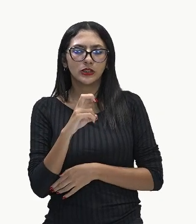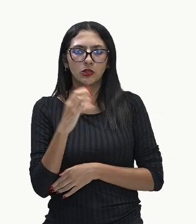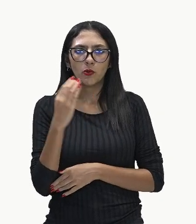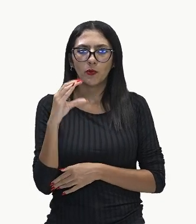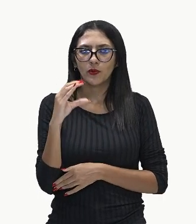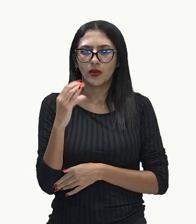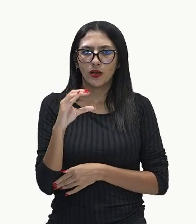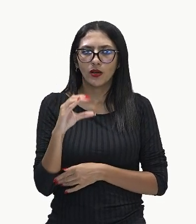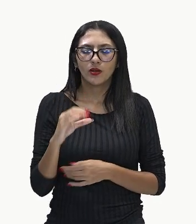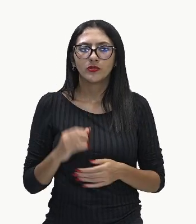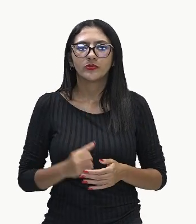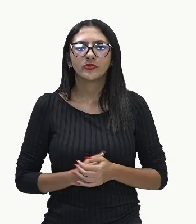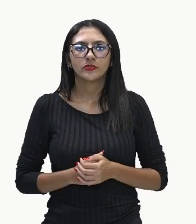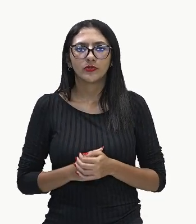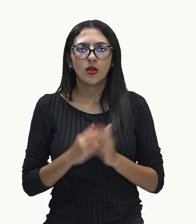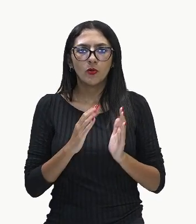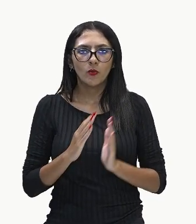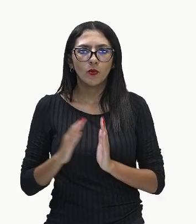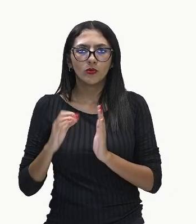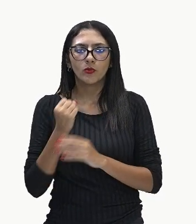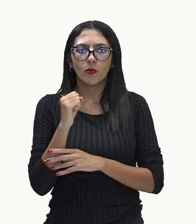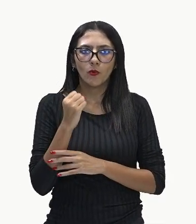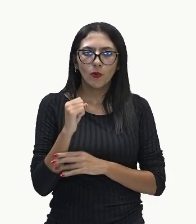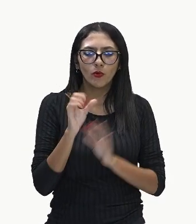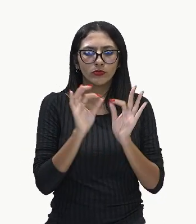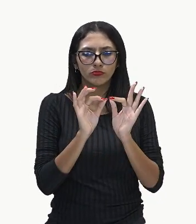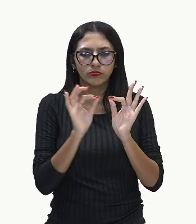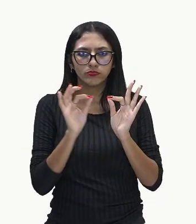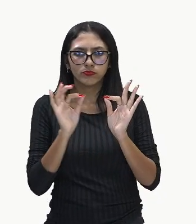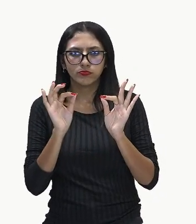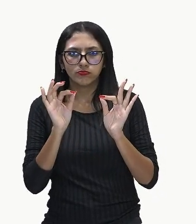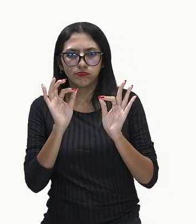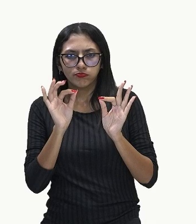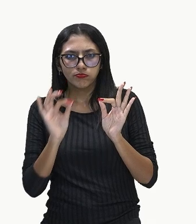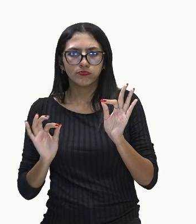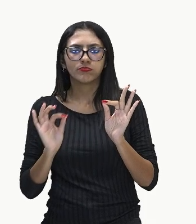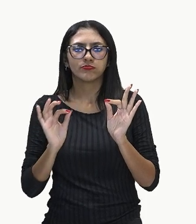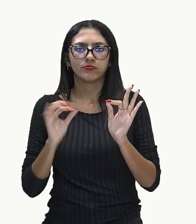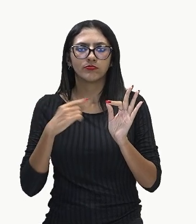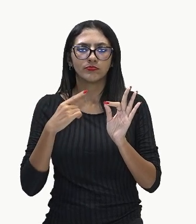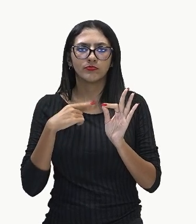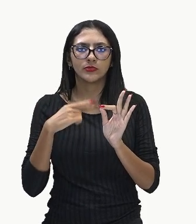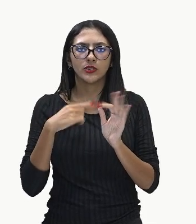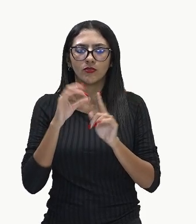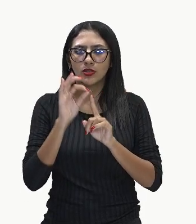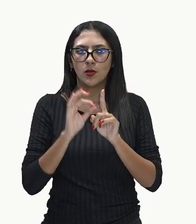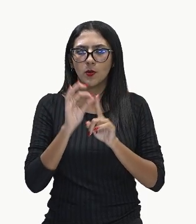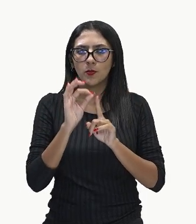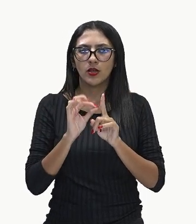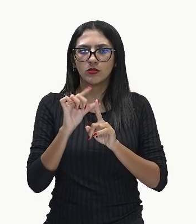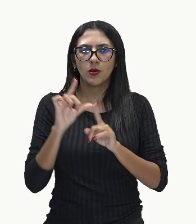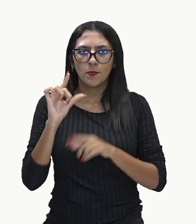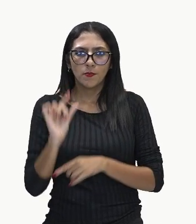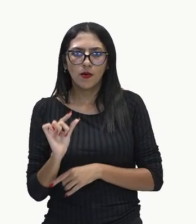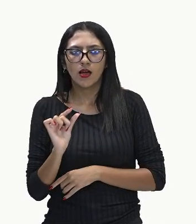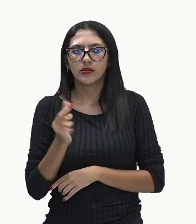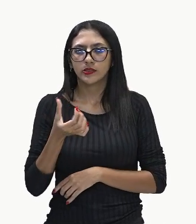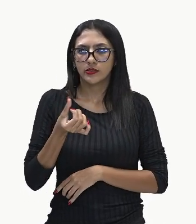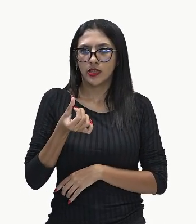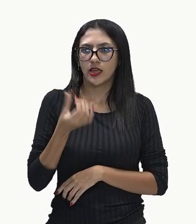no quarto dia, 8 de novo, depois no quinto, 8 de novo, depois no sexto, 6,